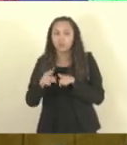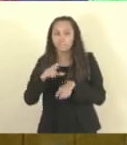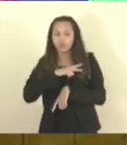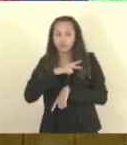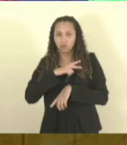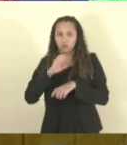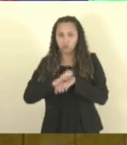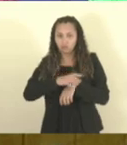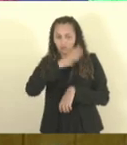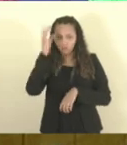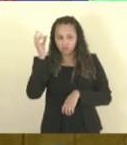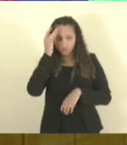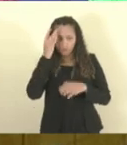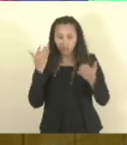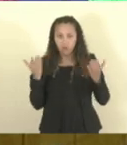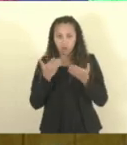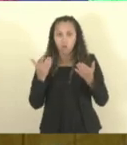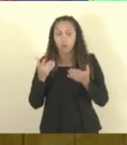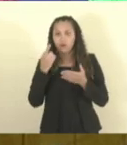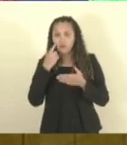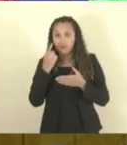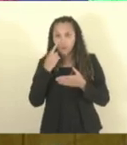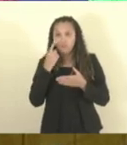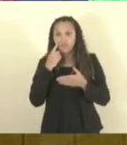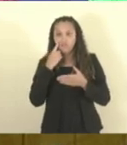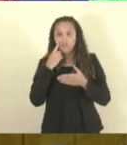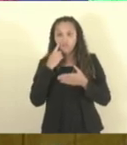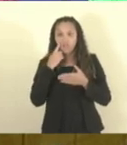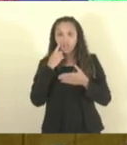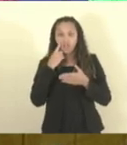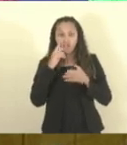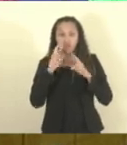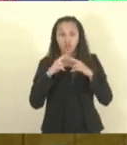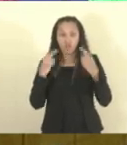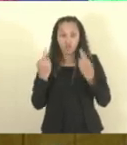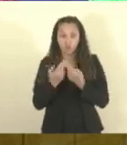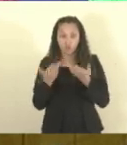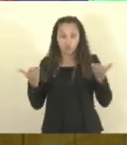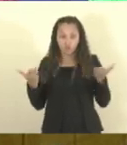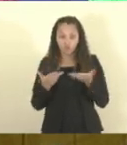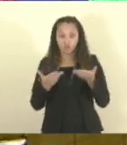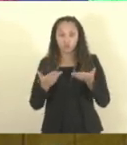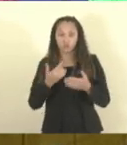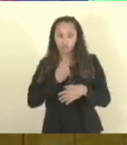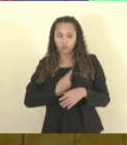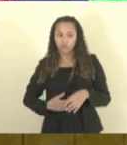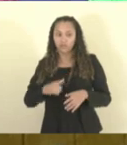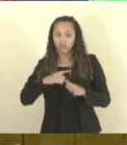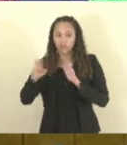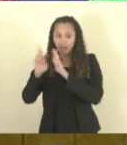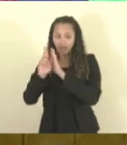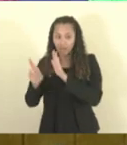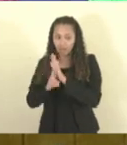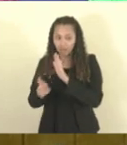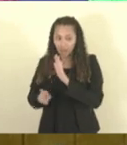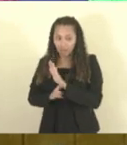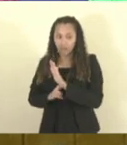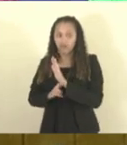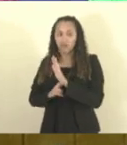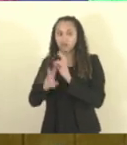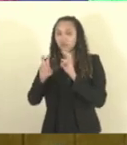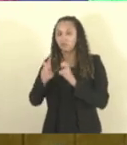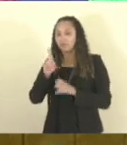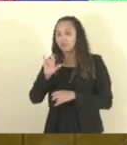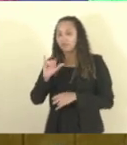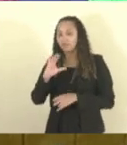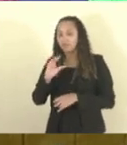E agora nós vamos aos trabalhos, aos destaques da sessão de hoje. O governo do Estado define regras para agentes de licitação.